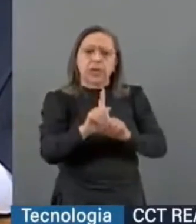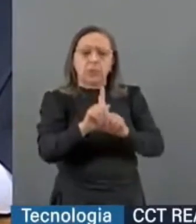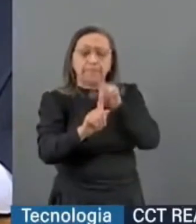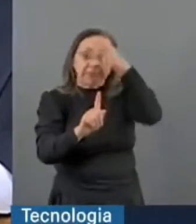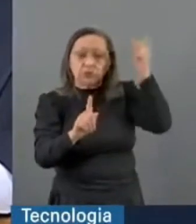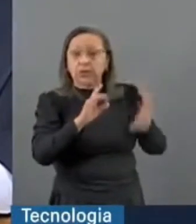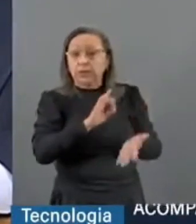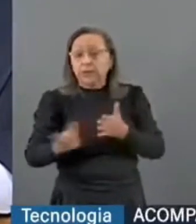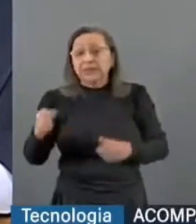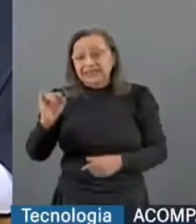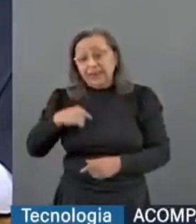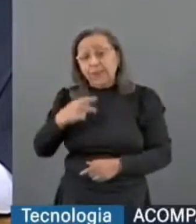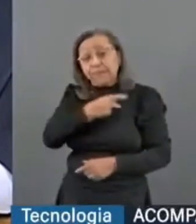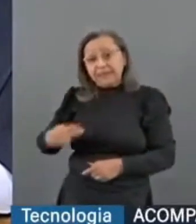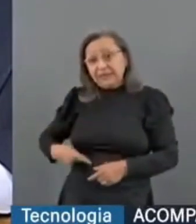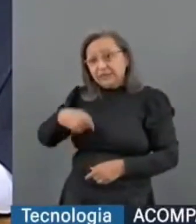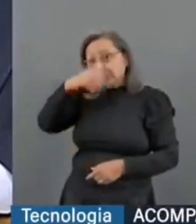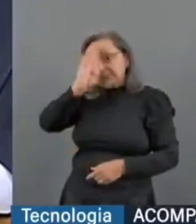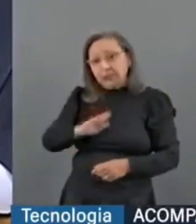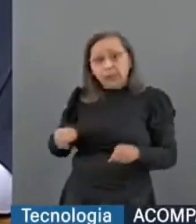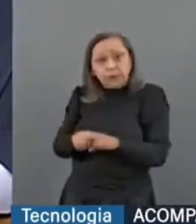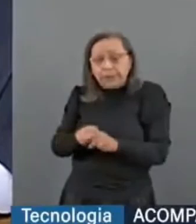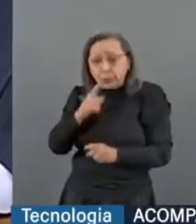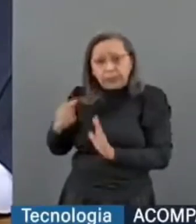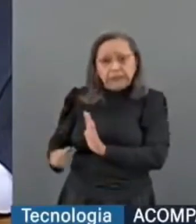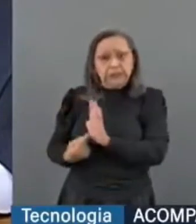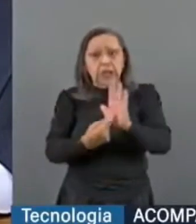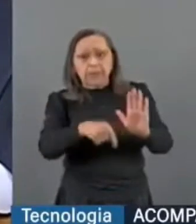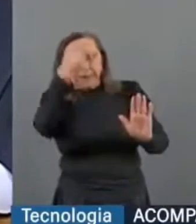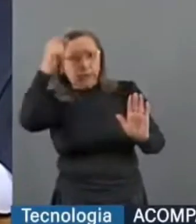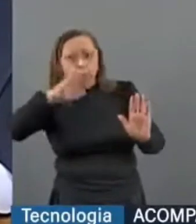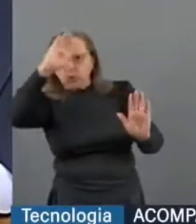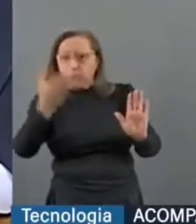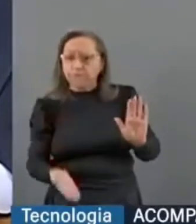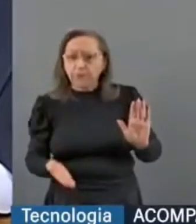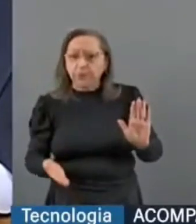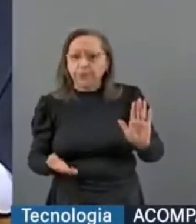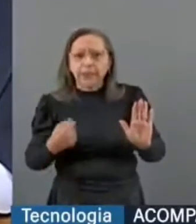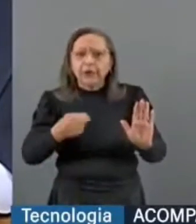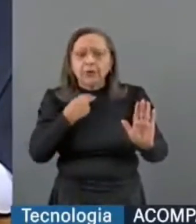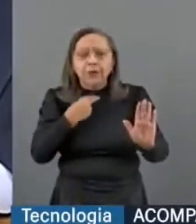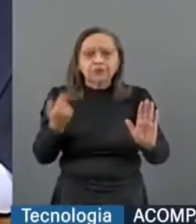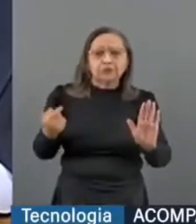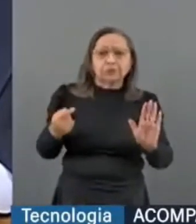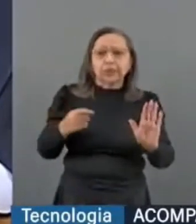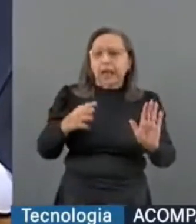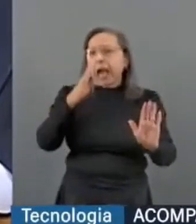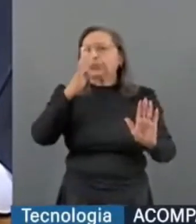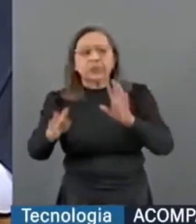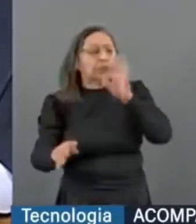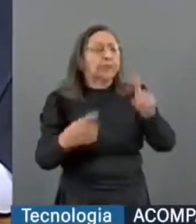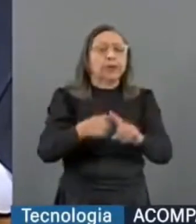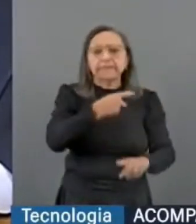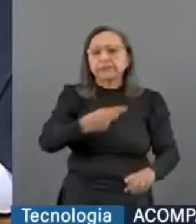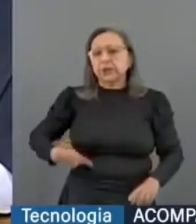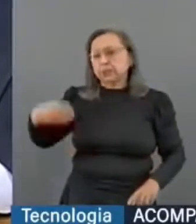Se eu fosse presidente da República, eu não ia indicar uma pessoa que eu não confio. E eu não posso jogar pedra porque o presidente Bolsonaro